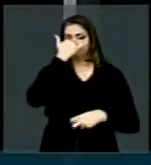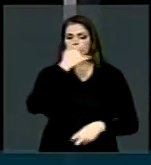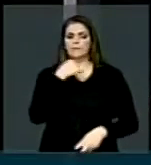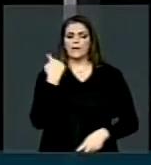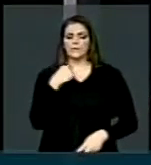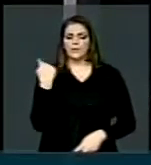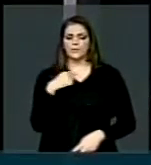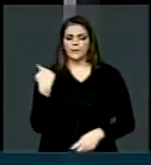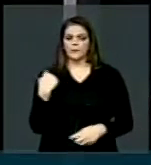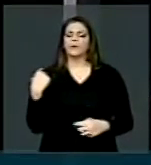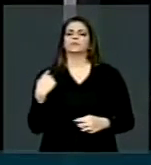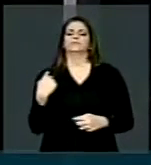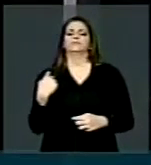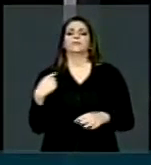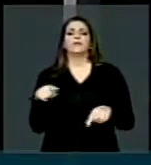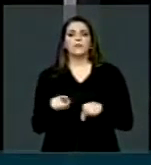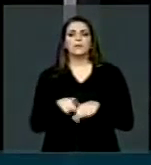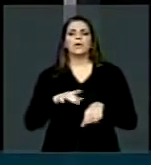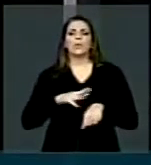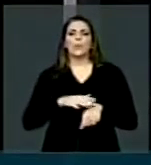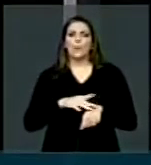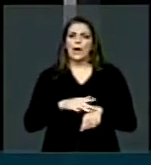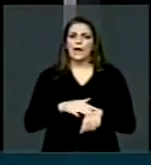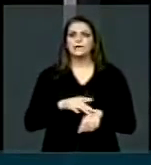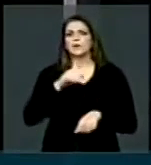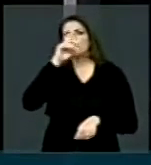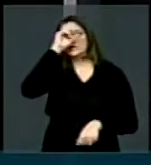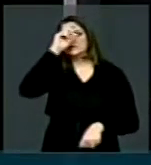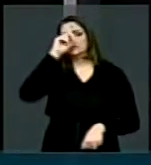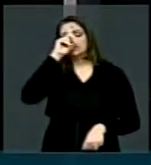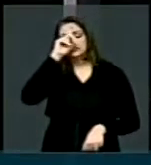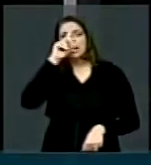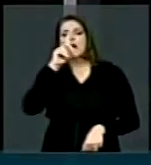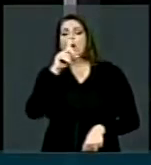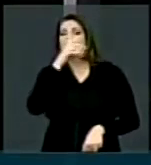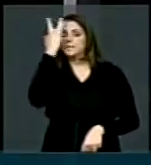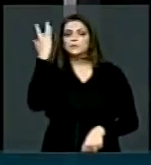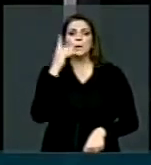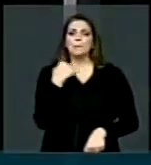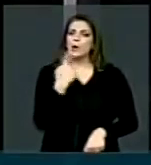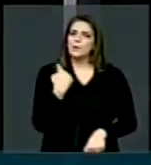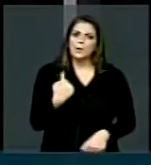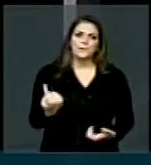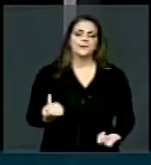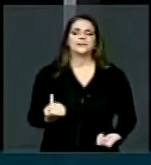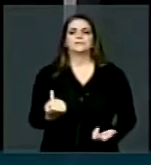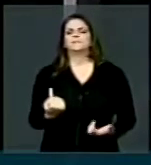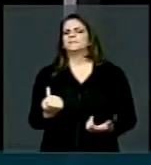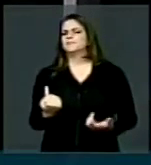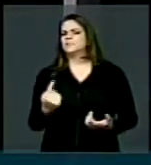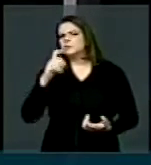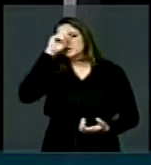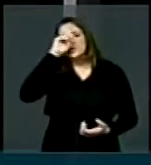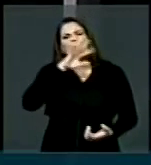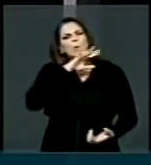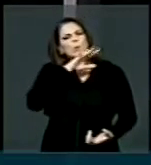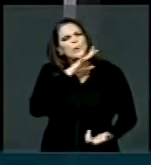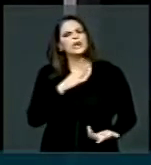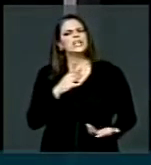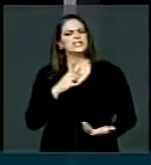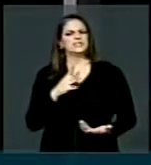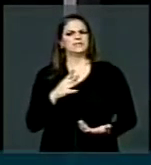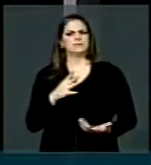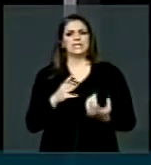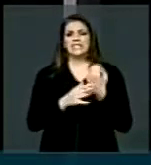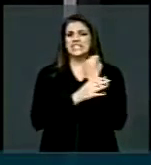mortes por doenças nos hospitais brasileiros, o caos dos hospitais brasileiros, a